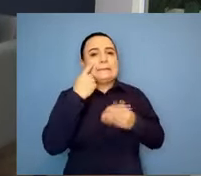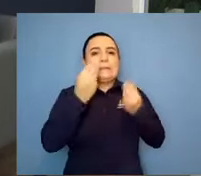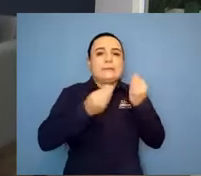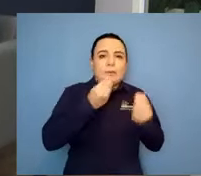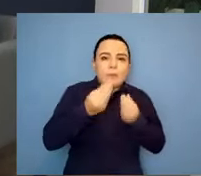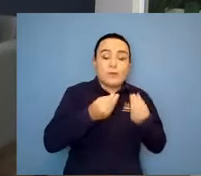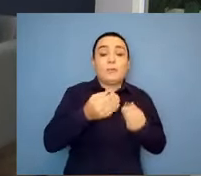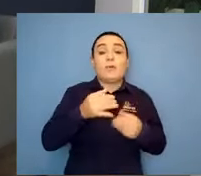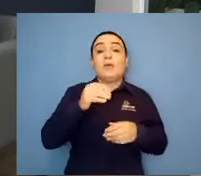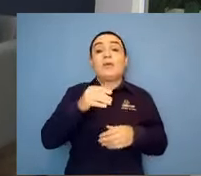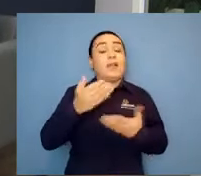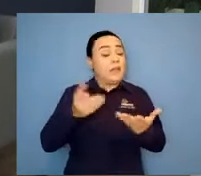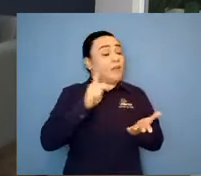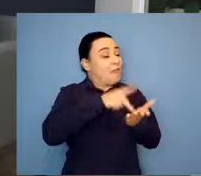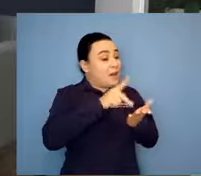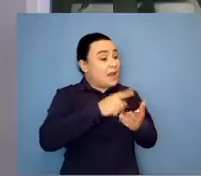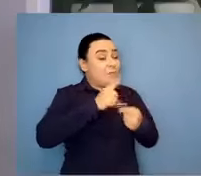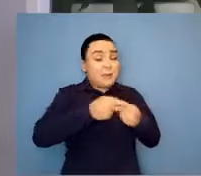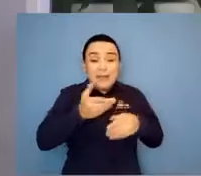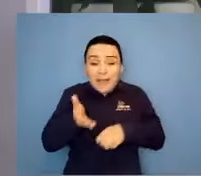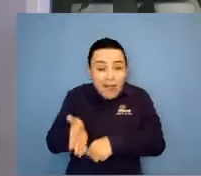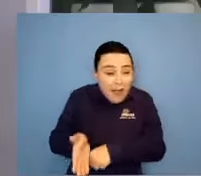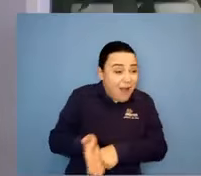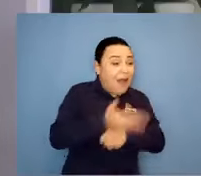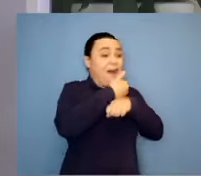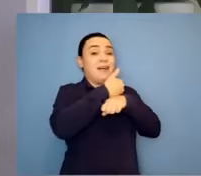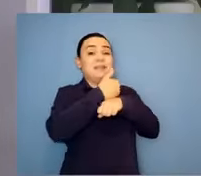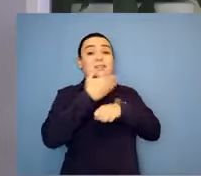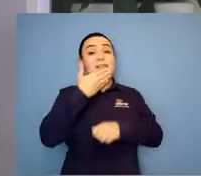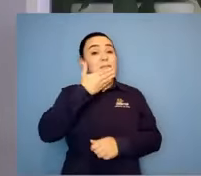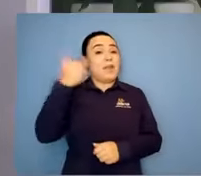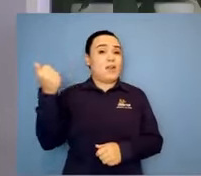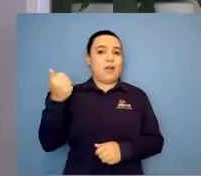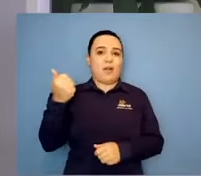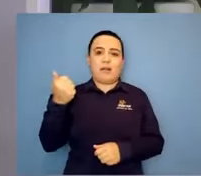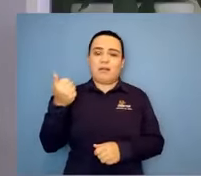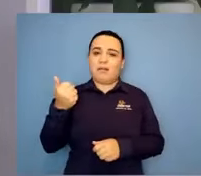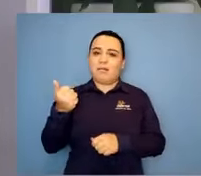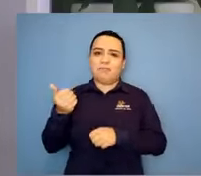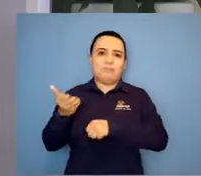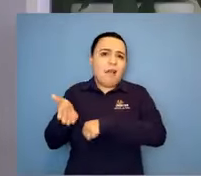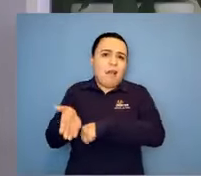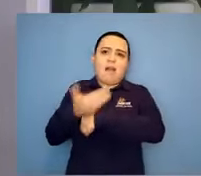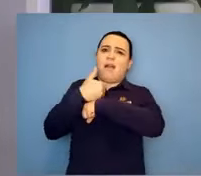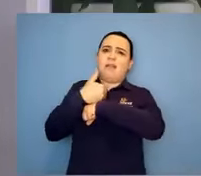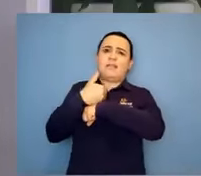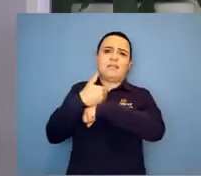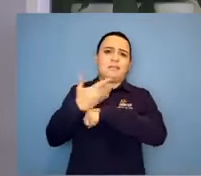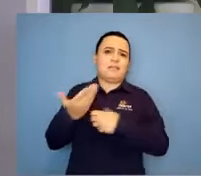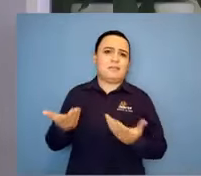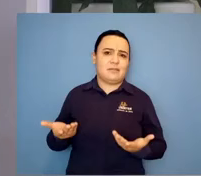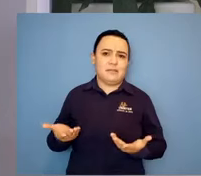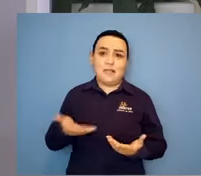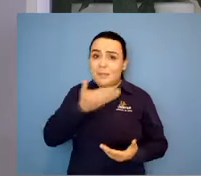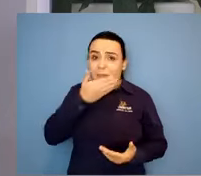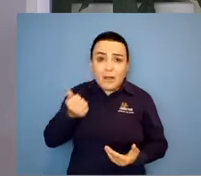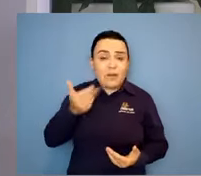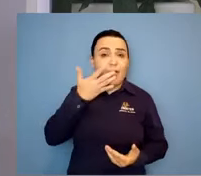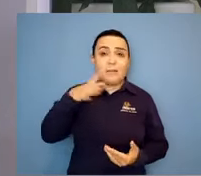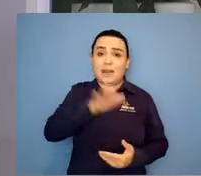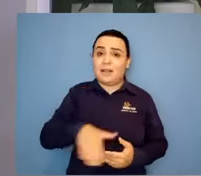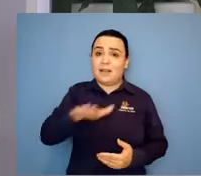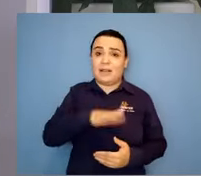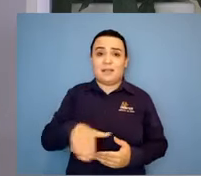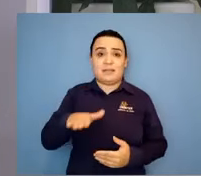providências forem tomadas, melhor será para a criança. Então, vamos correr. Não vamos nos